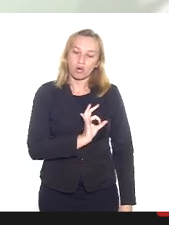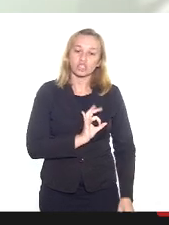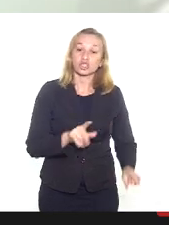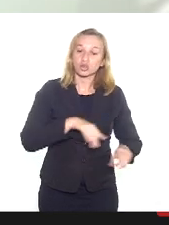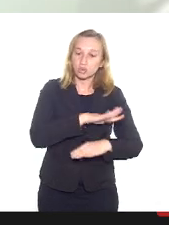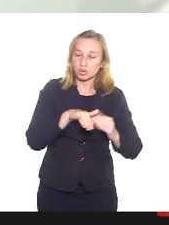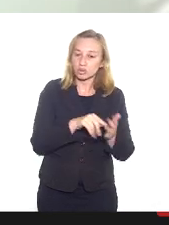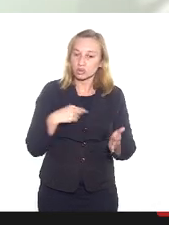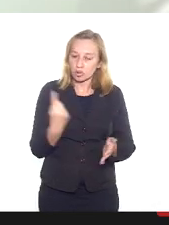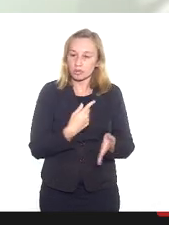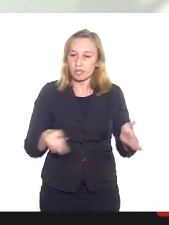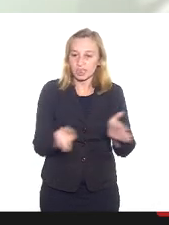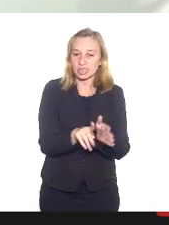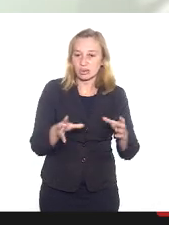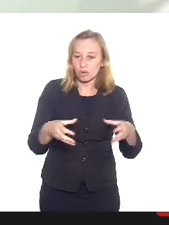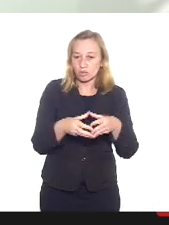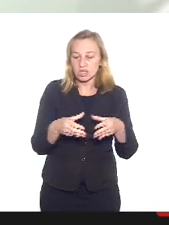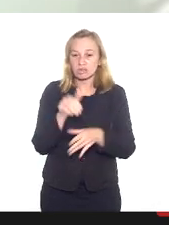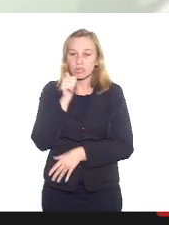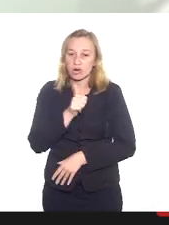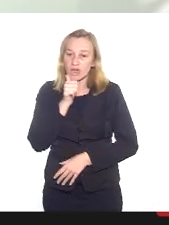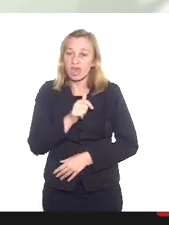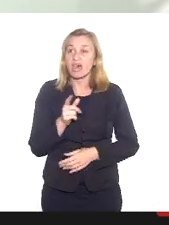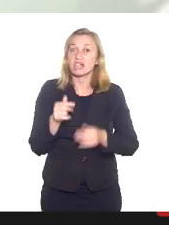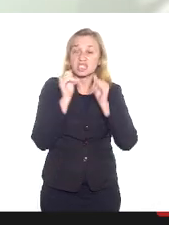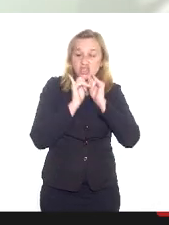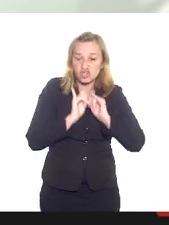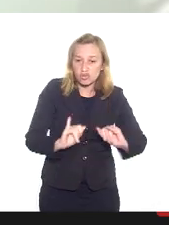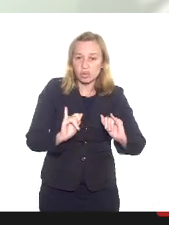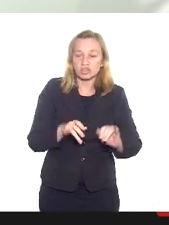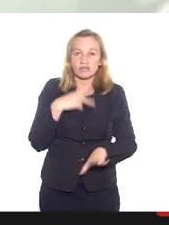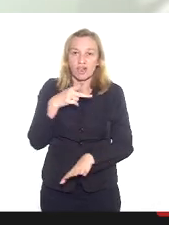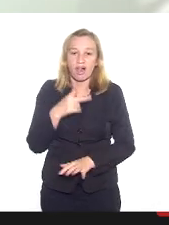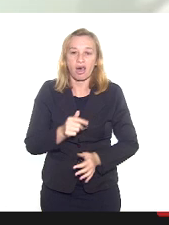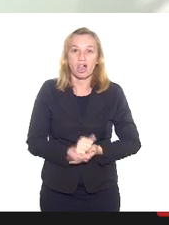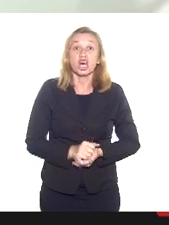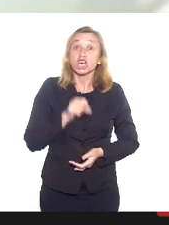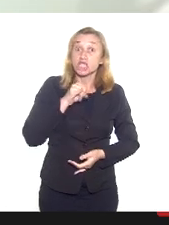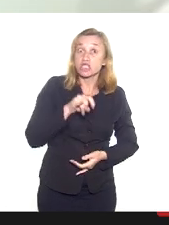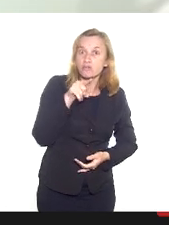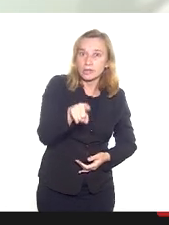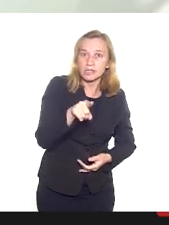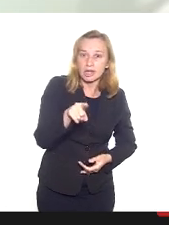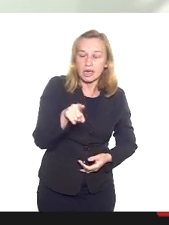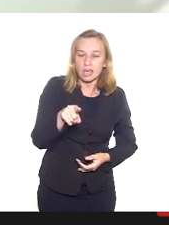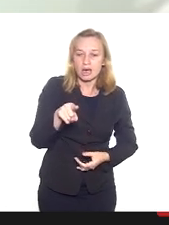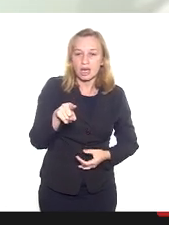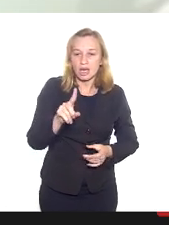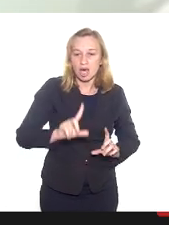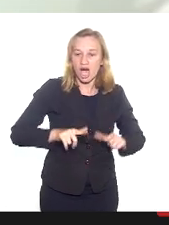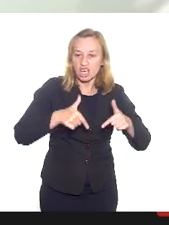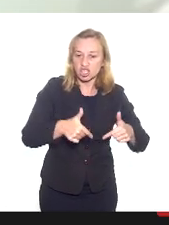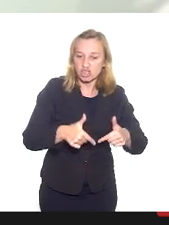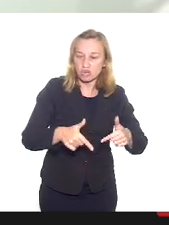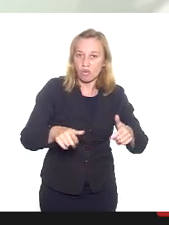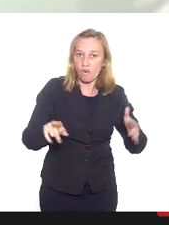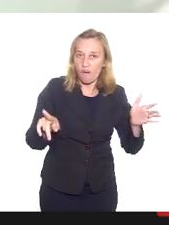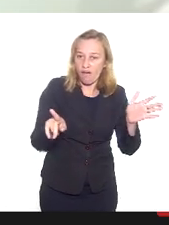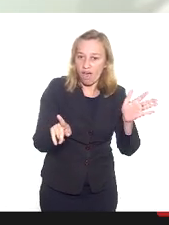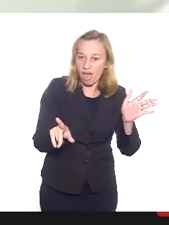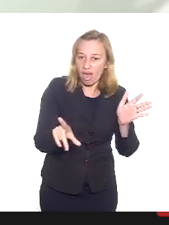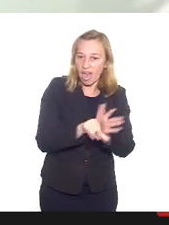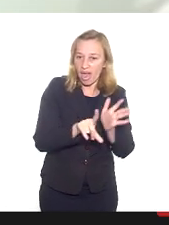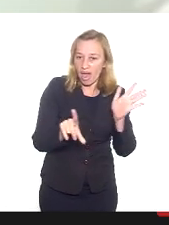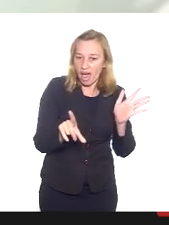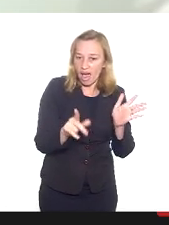e essa divulgação de dizer, olha, se você cometer um ato criminoso contra